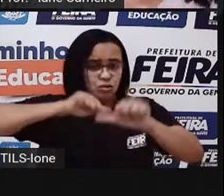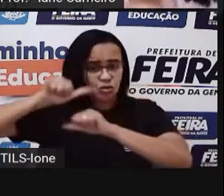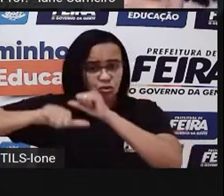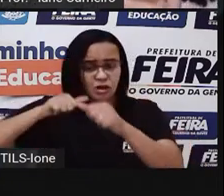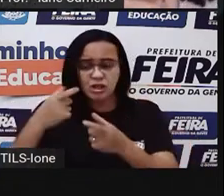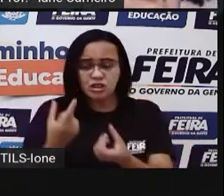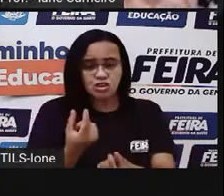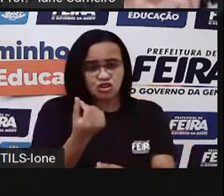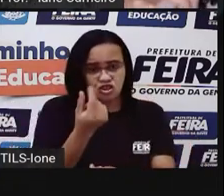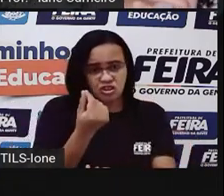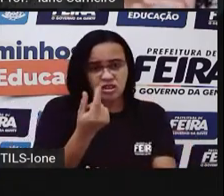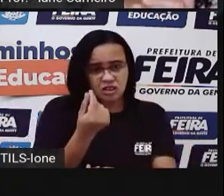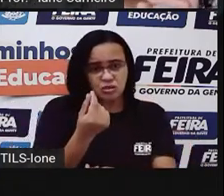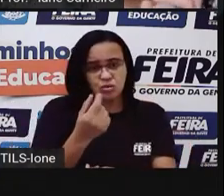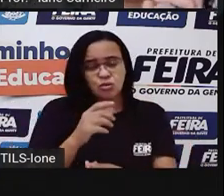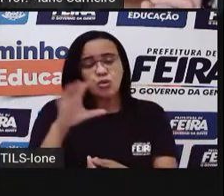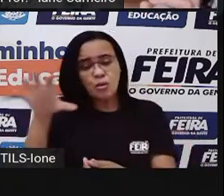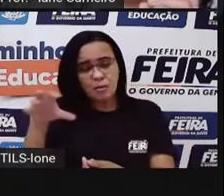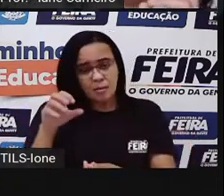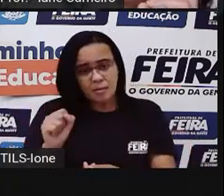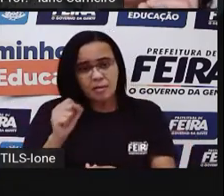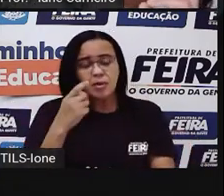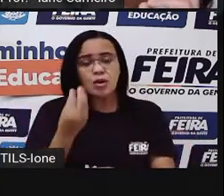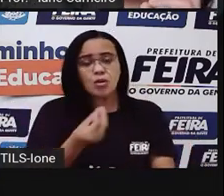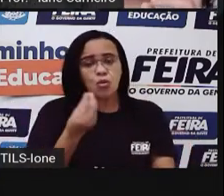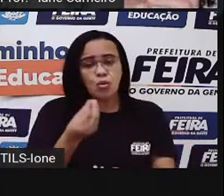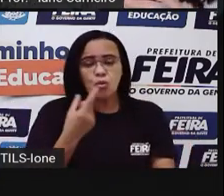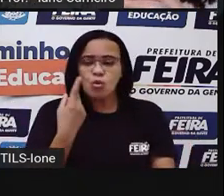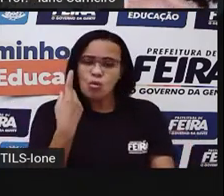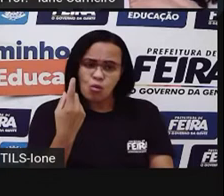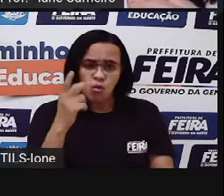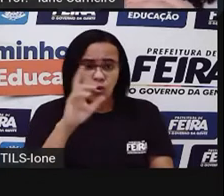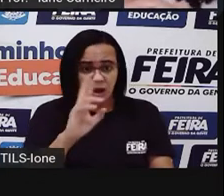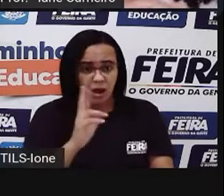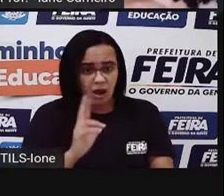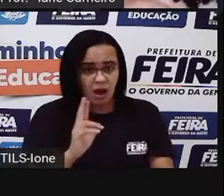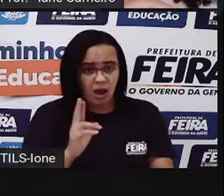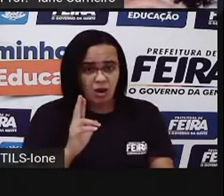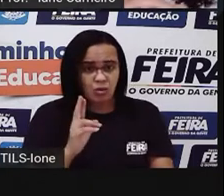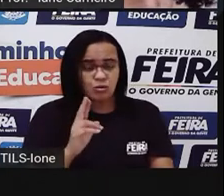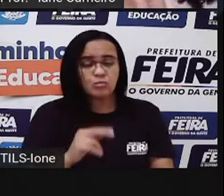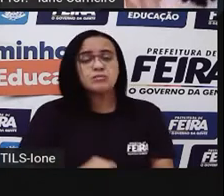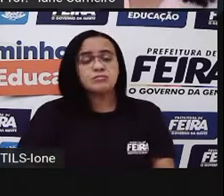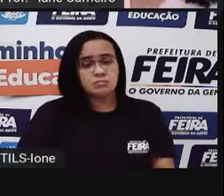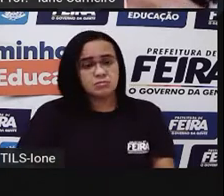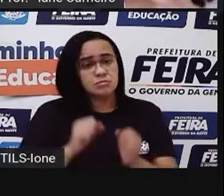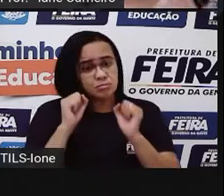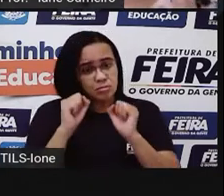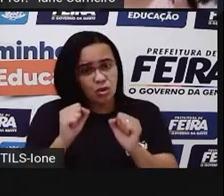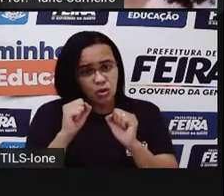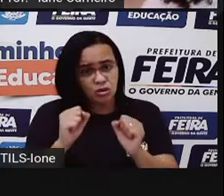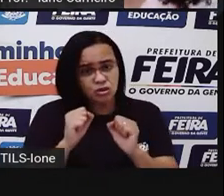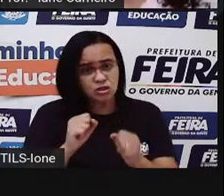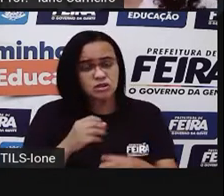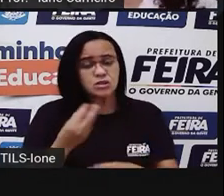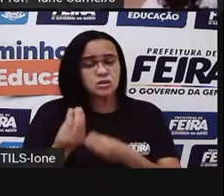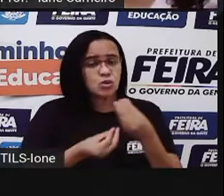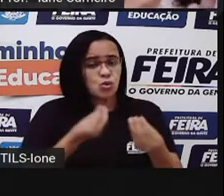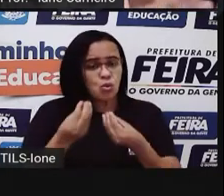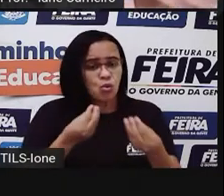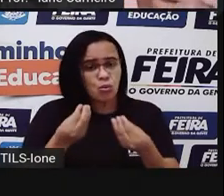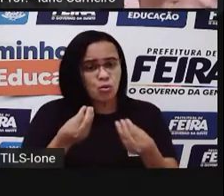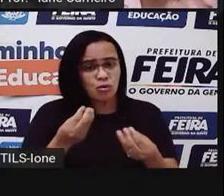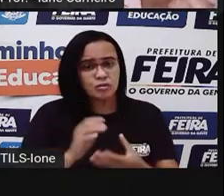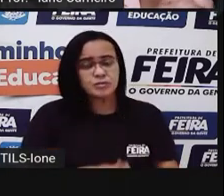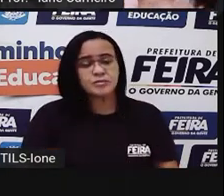Então, eu posso pegar aqui, como eu estou aqui com essa moeda de 1 real, e posso formar esse 1 real com outras moedas, sem